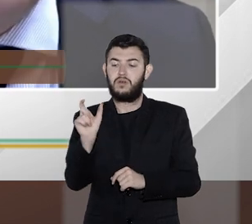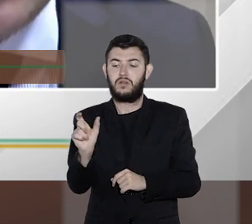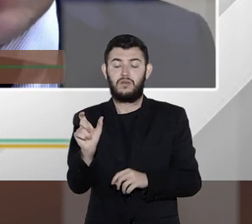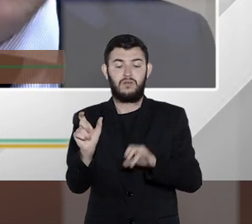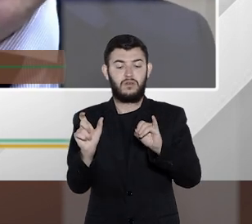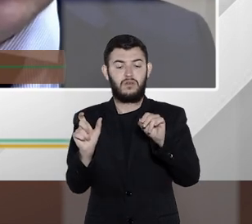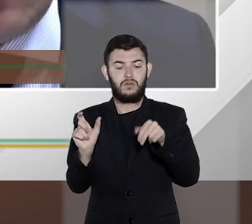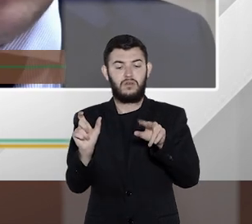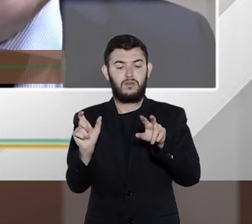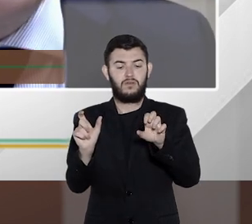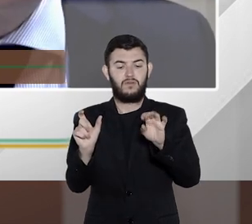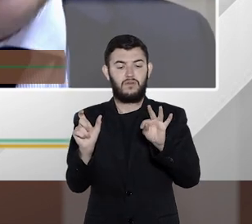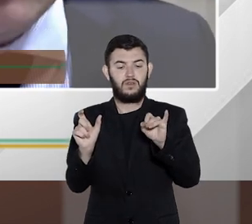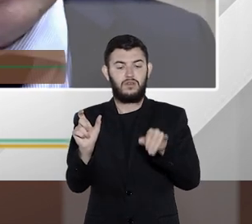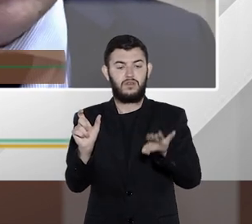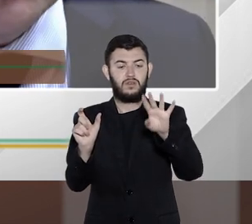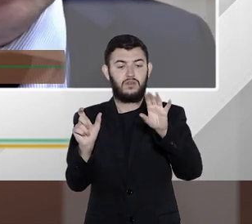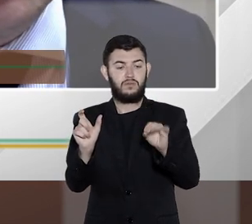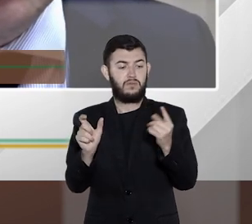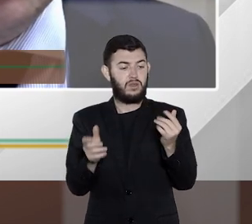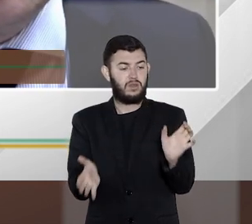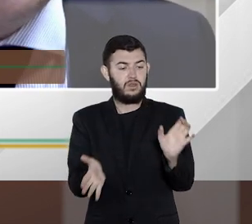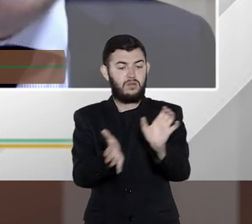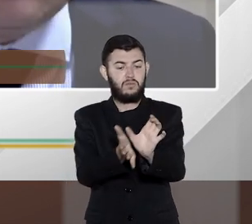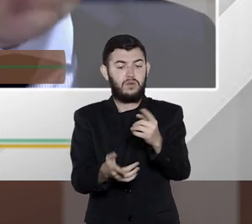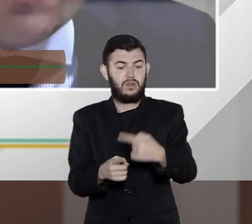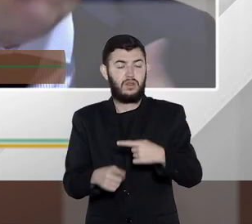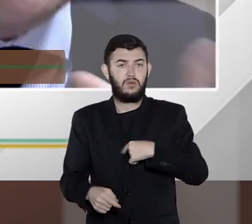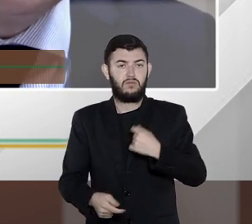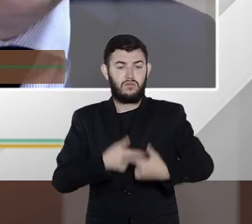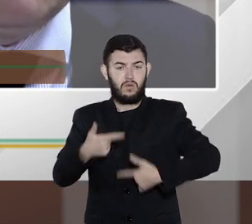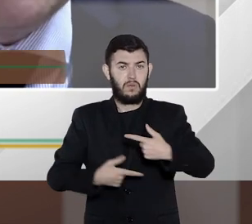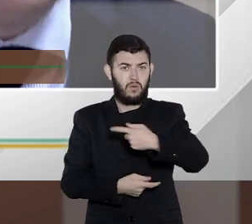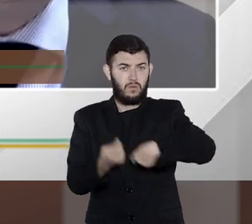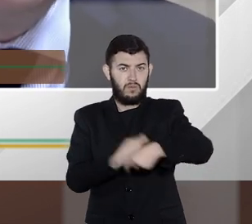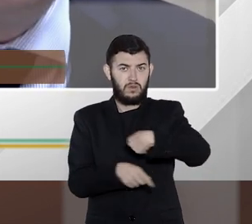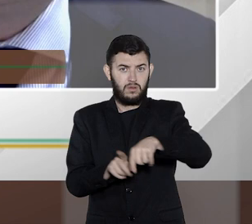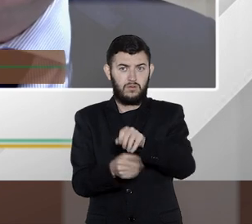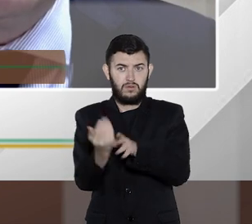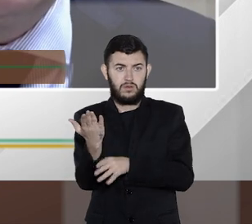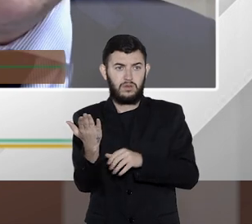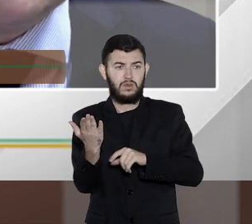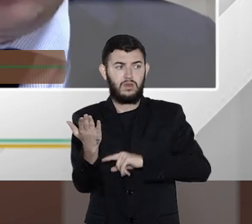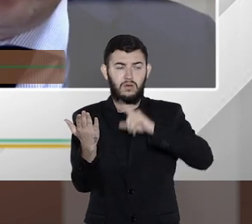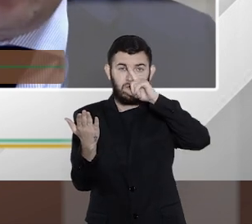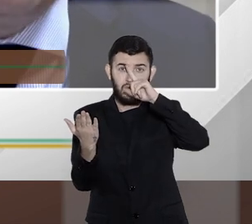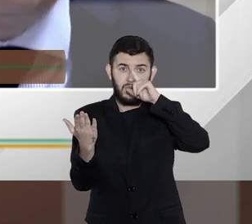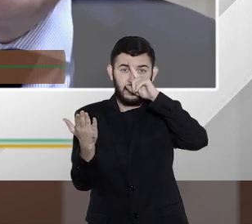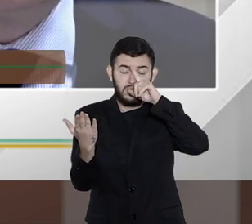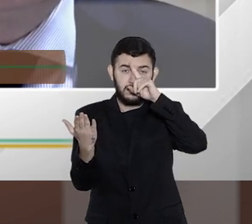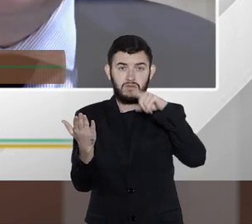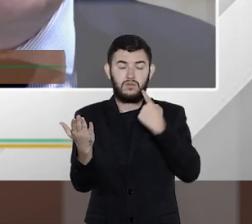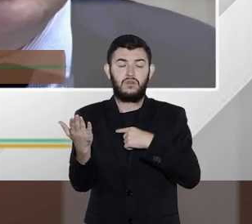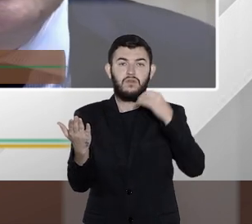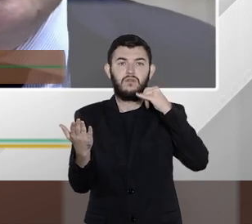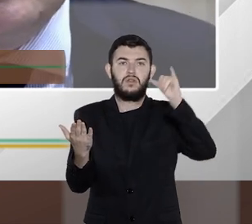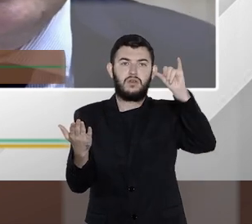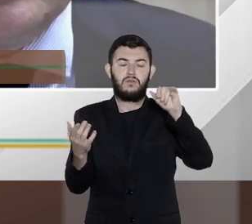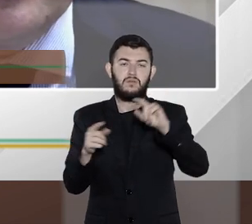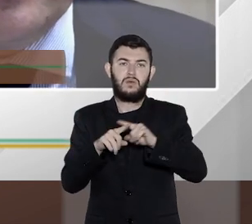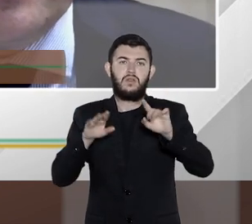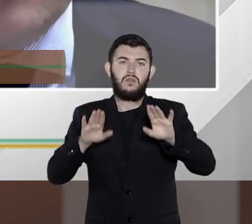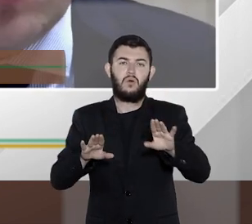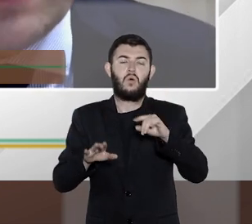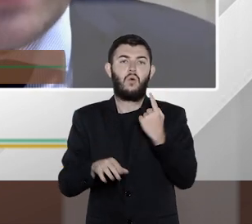nós temos uma atividade comercial que gera um risco, nós temos que investir para que esse risco não aconteça. Ou pelo menos que seja